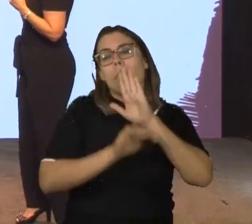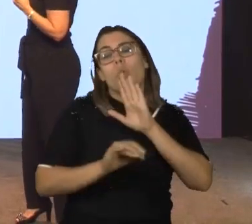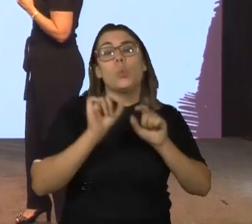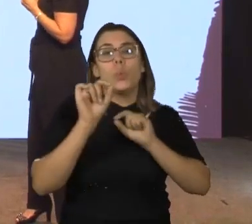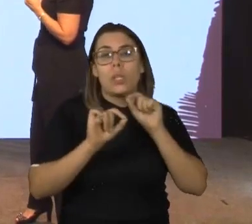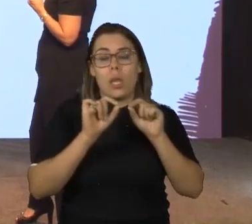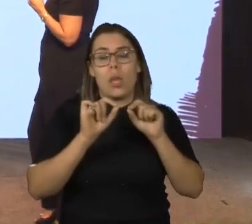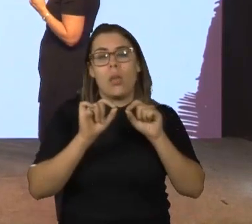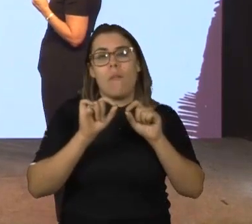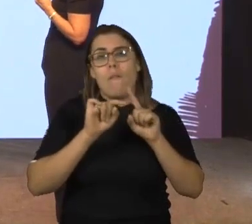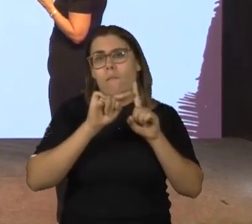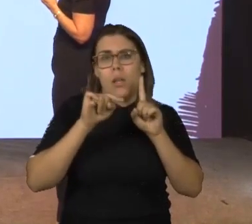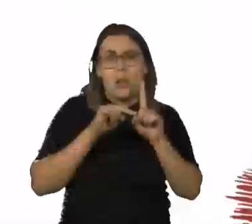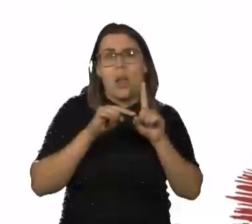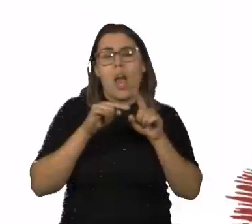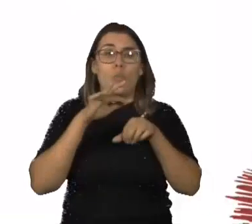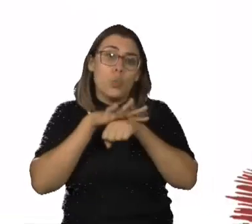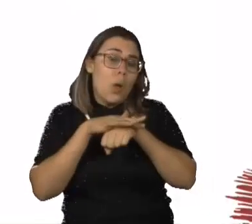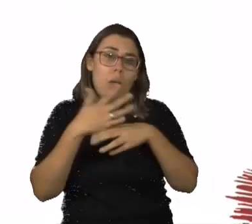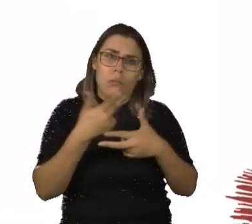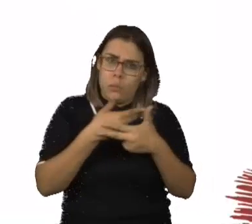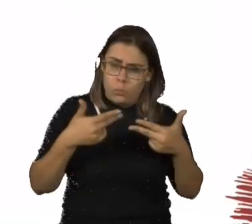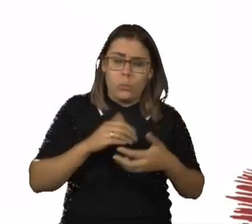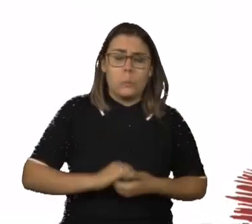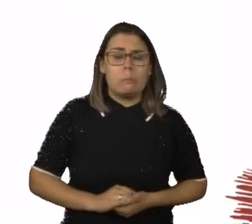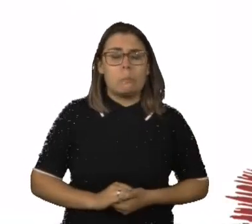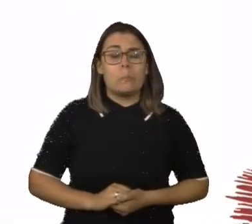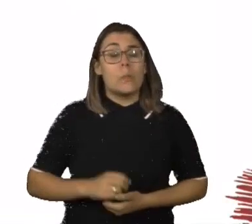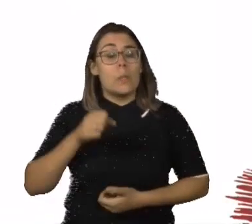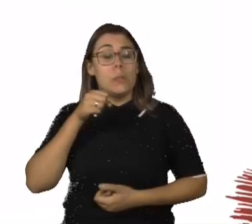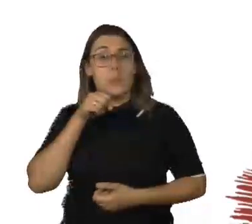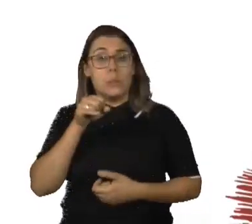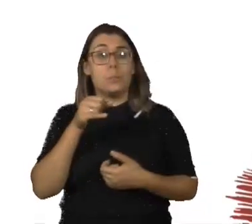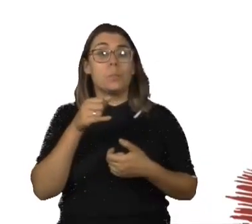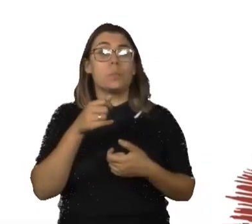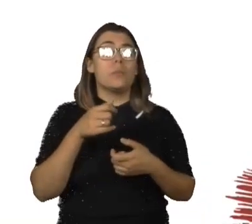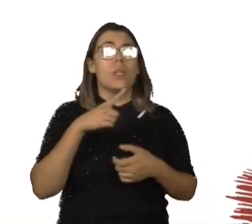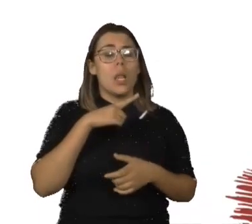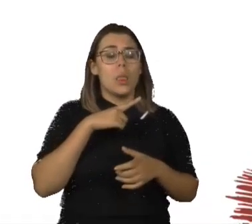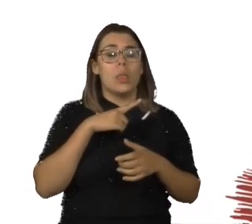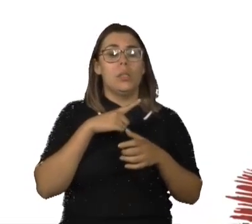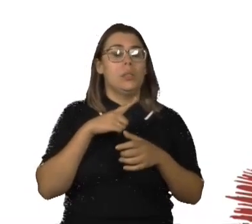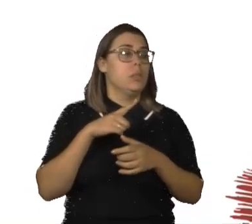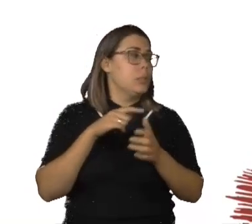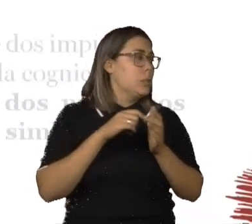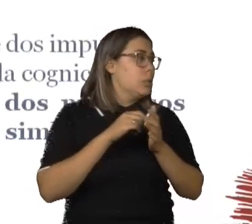A trisomia do 21 gera a falta de controle dos impulsos sexuais, a qual leva uma sexualidade